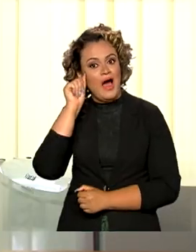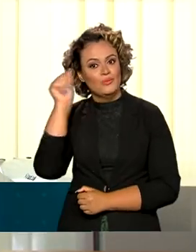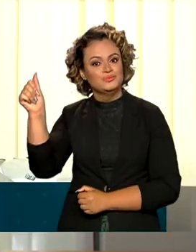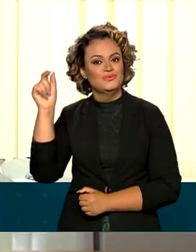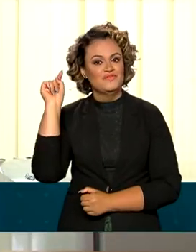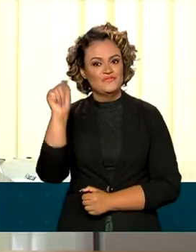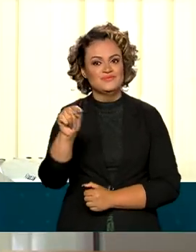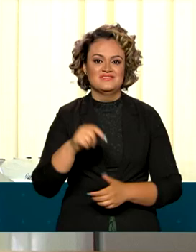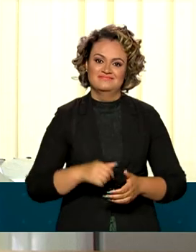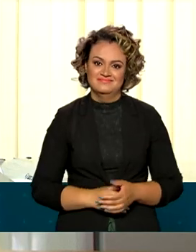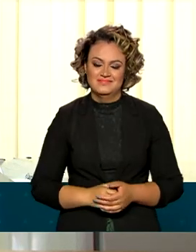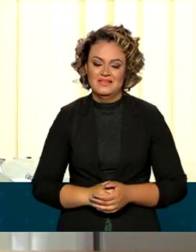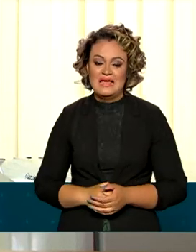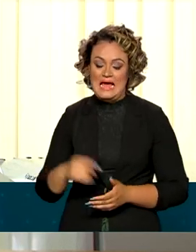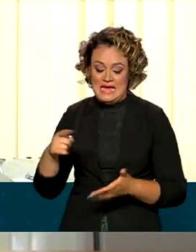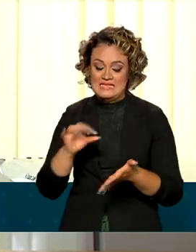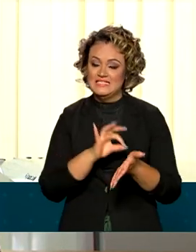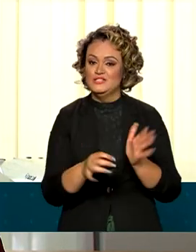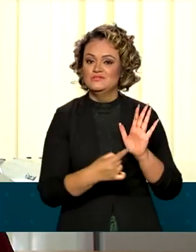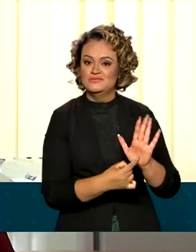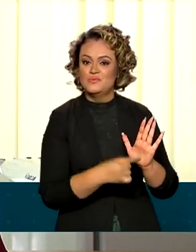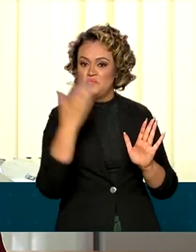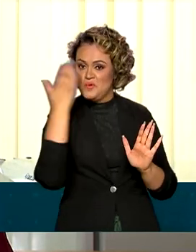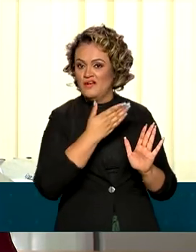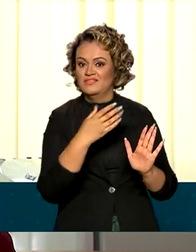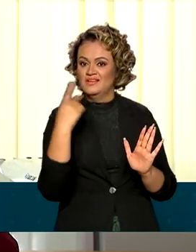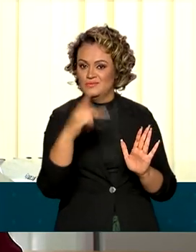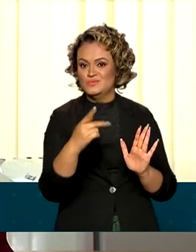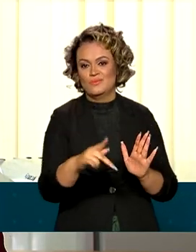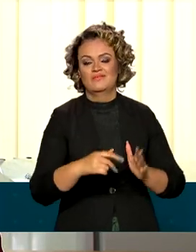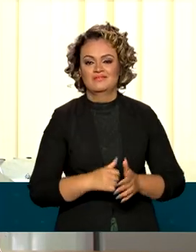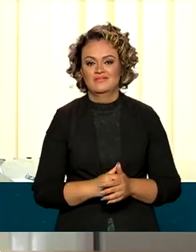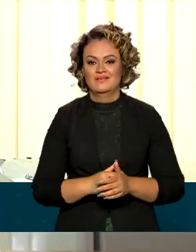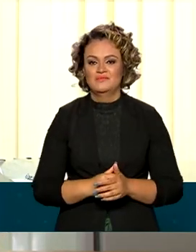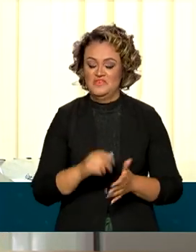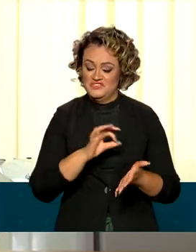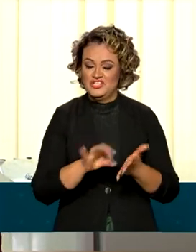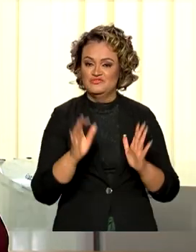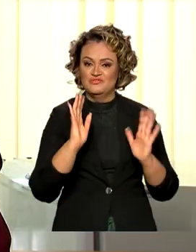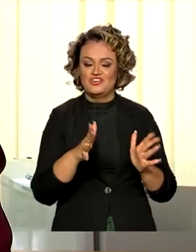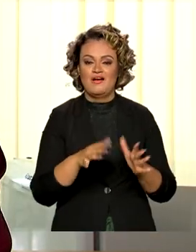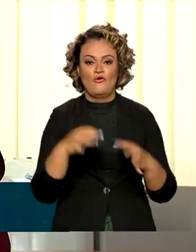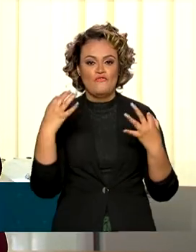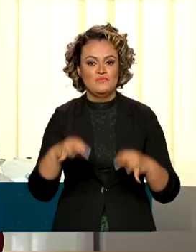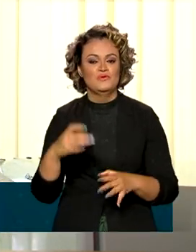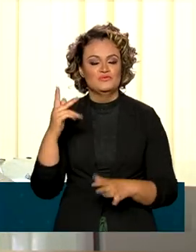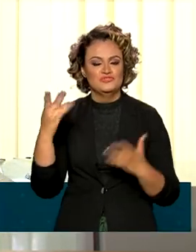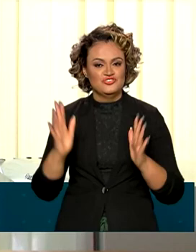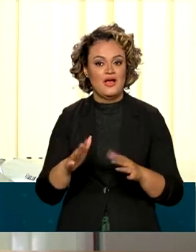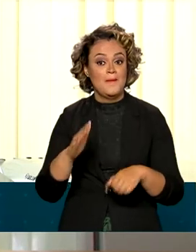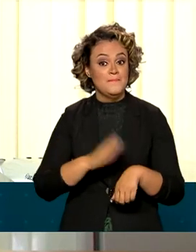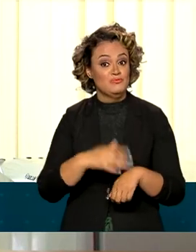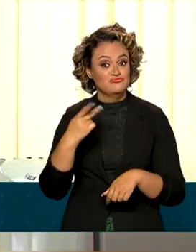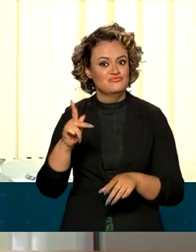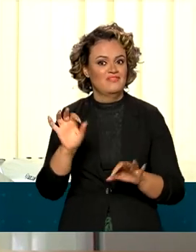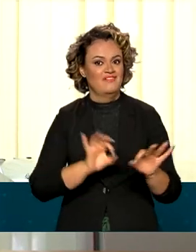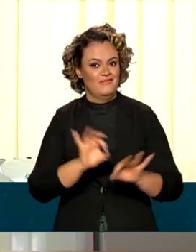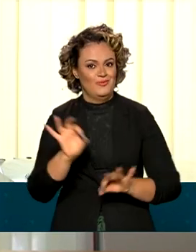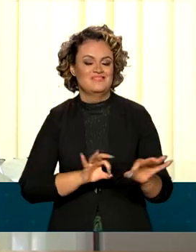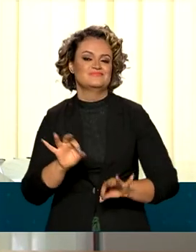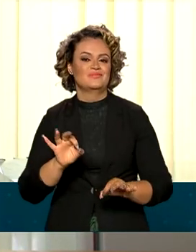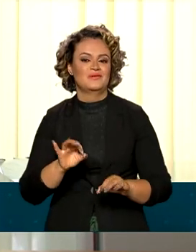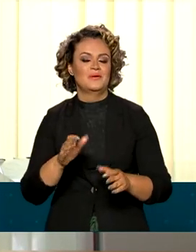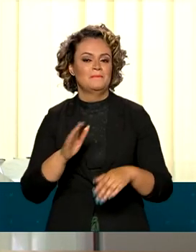registro, mostrar que aquela antecedência da obra é sua, aquela obra foi criação sua. Então, a obra, ela